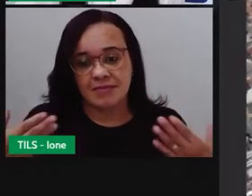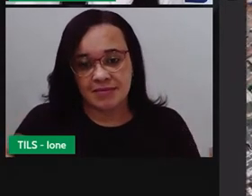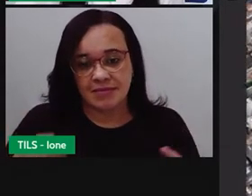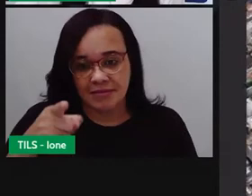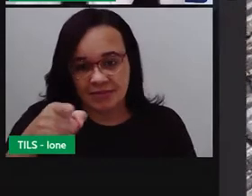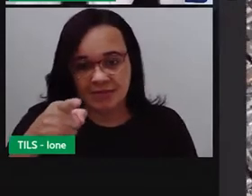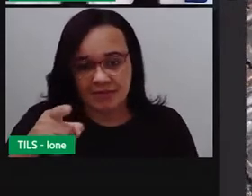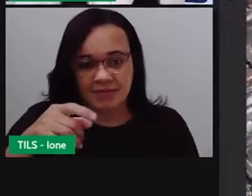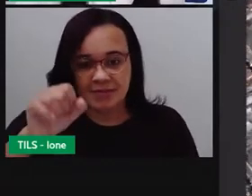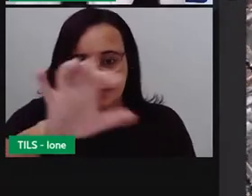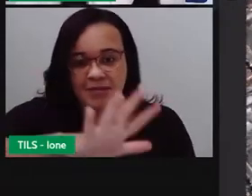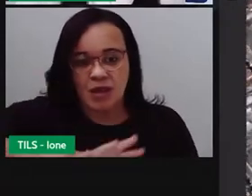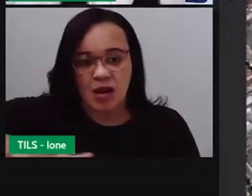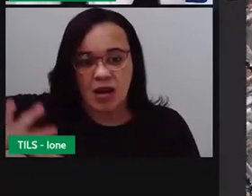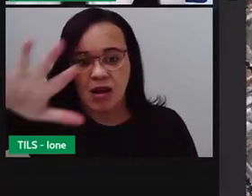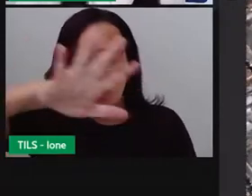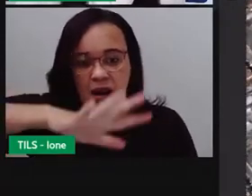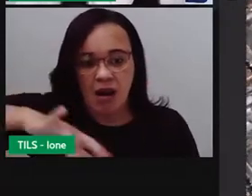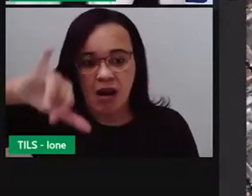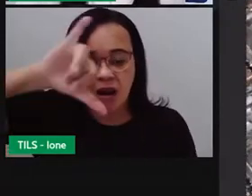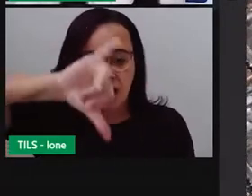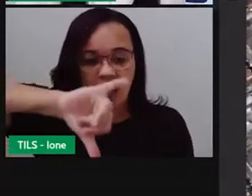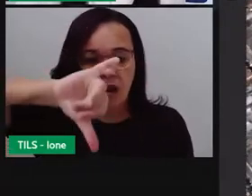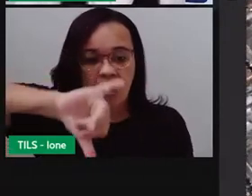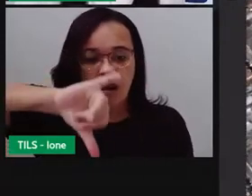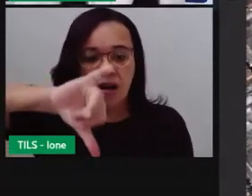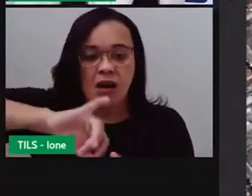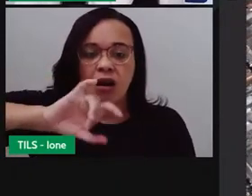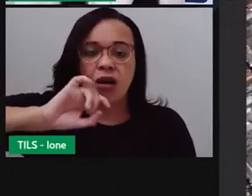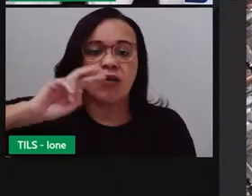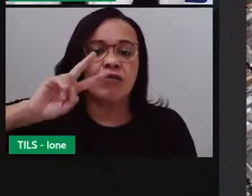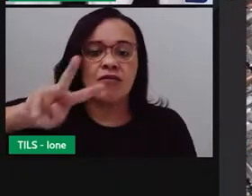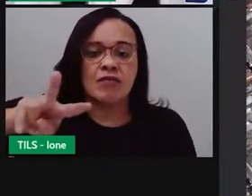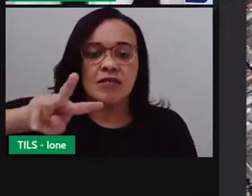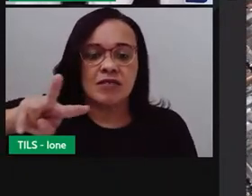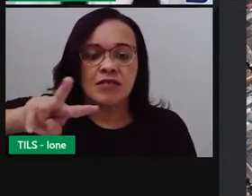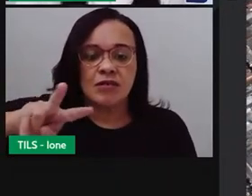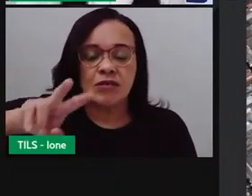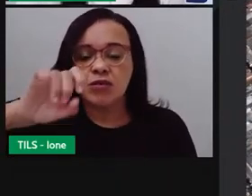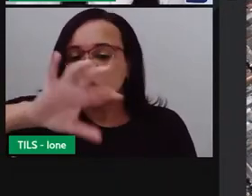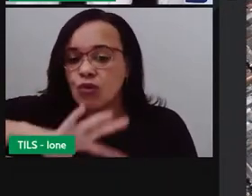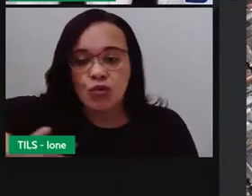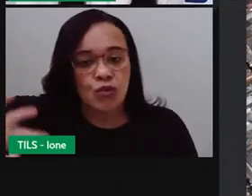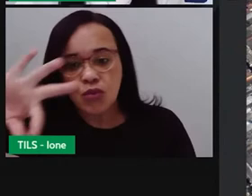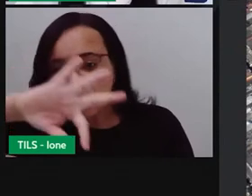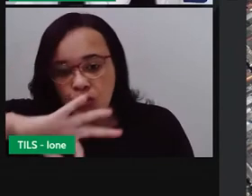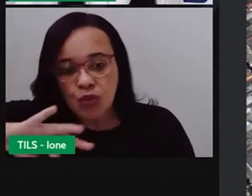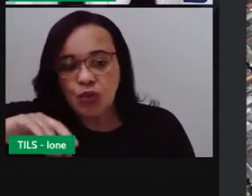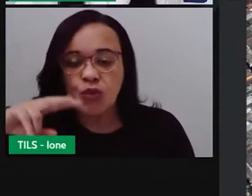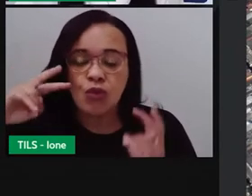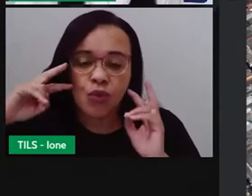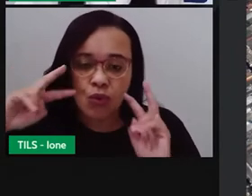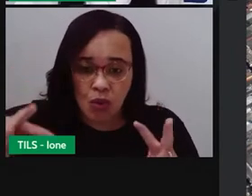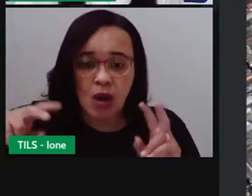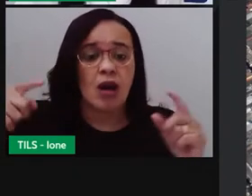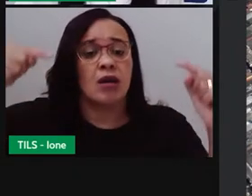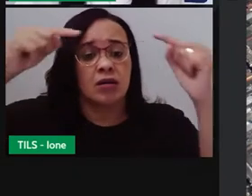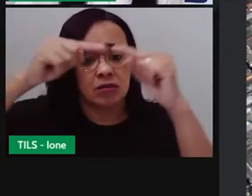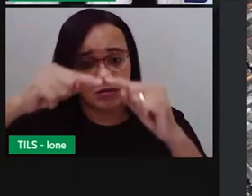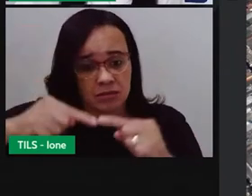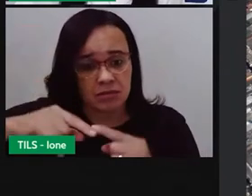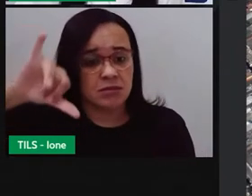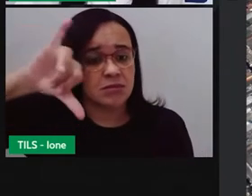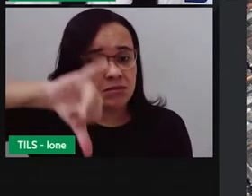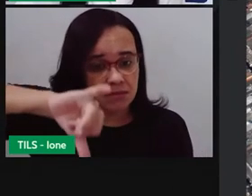nessa região central aqui, fazendo toda essa parte aqui, é o Centro de